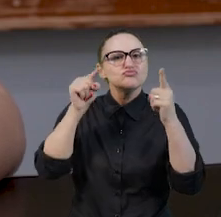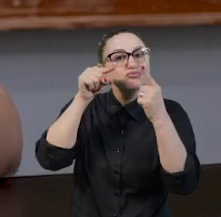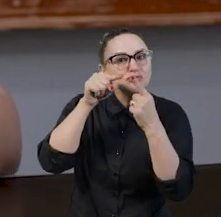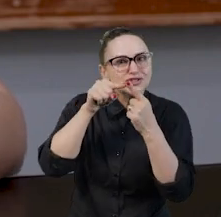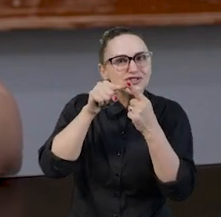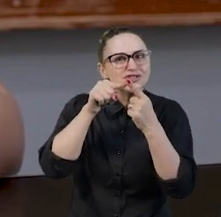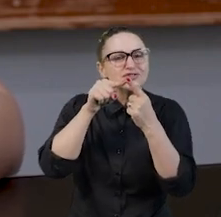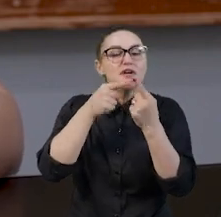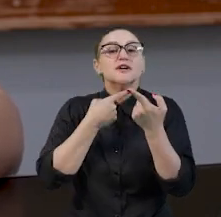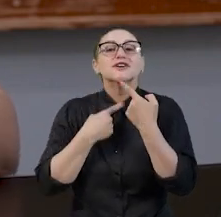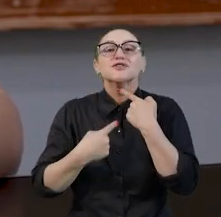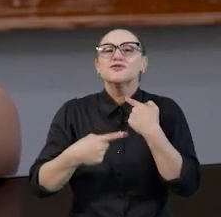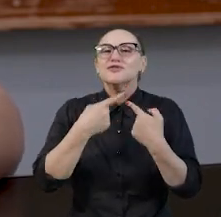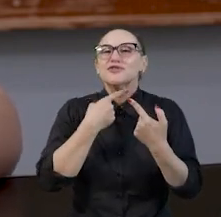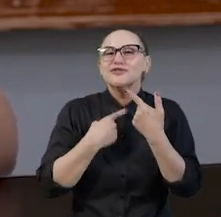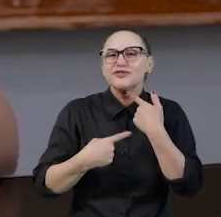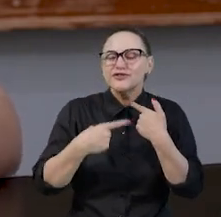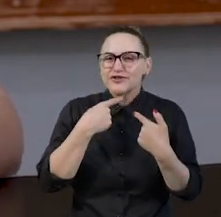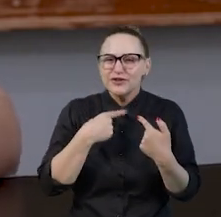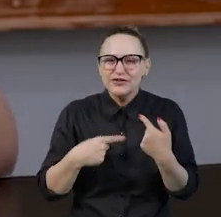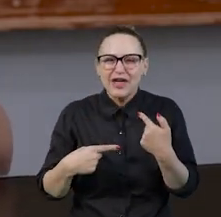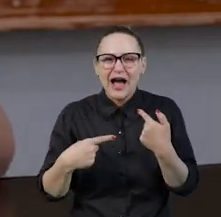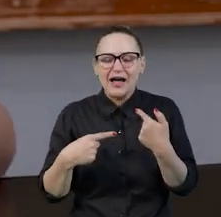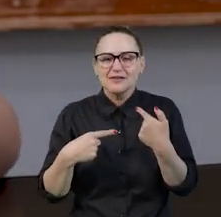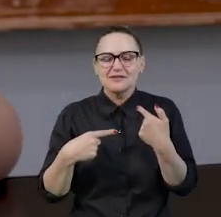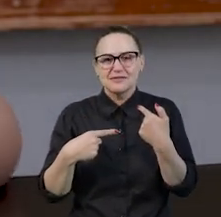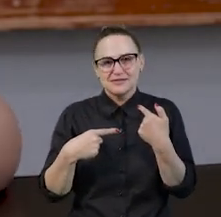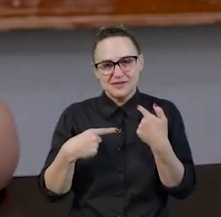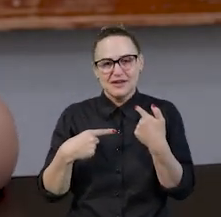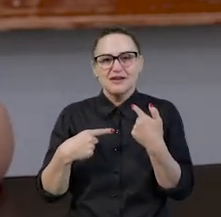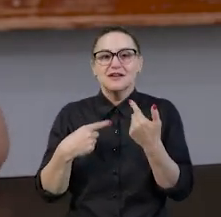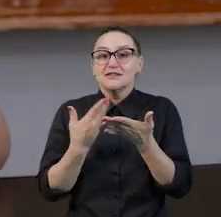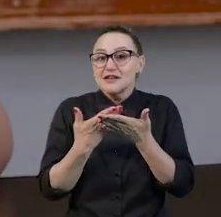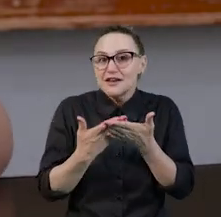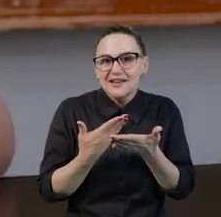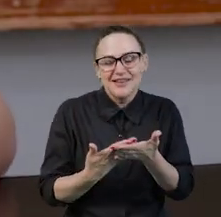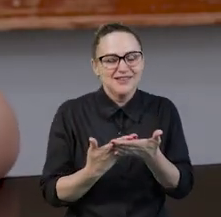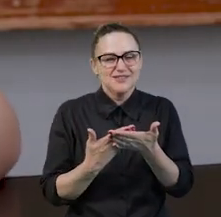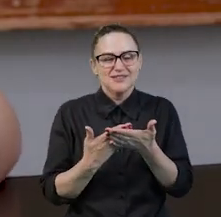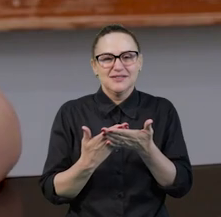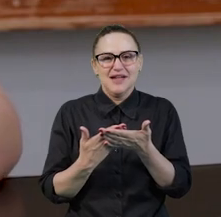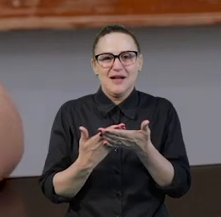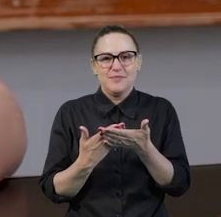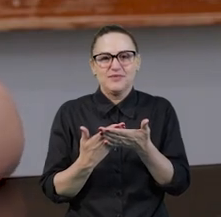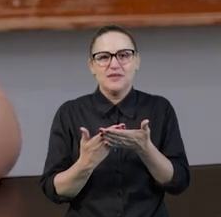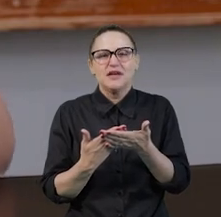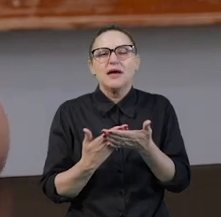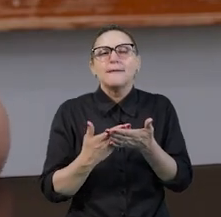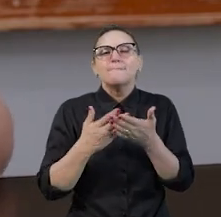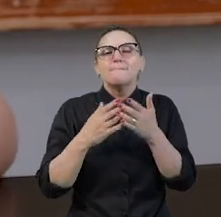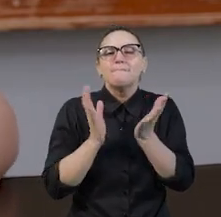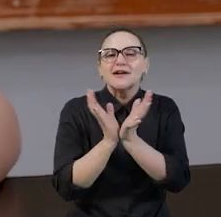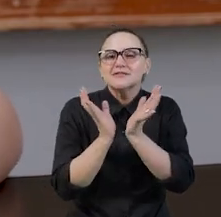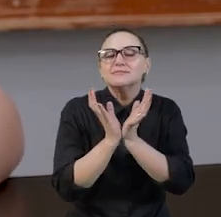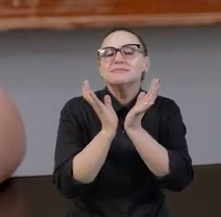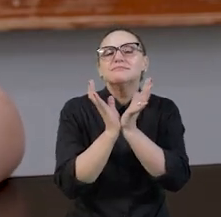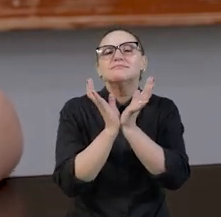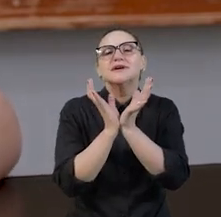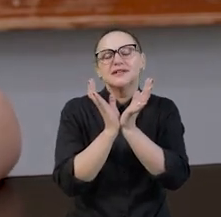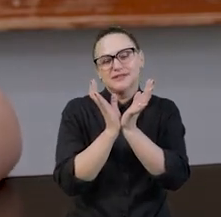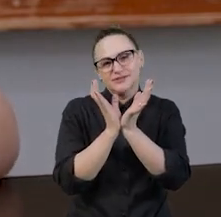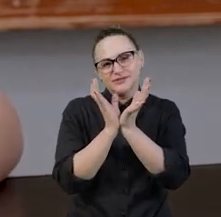a vontade, a depender das dúvidas e das contribuições que vocês queiram, nos fóruns interativos, nas rodas de